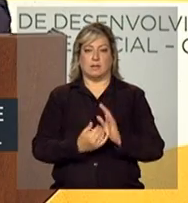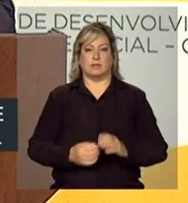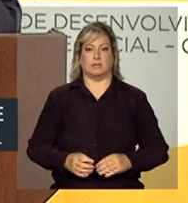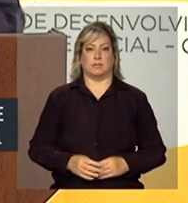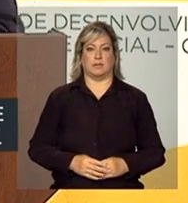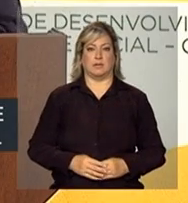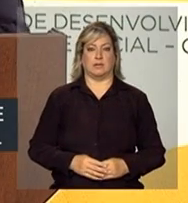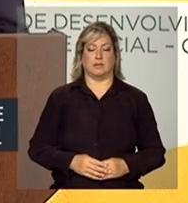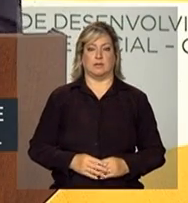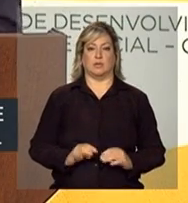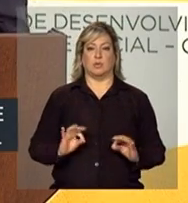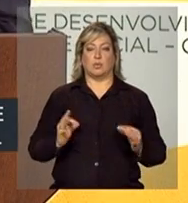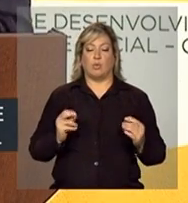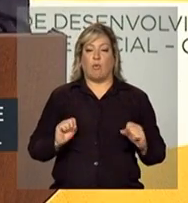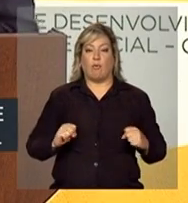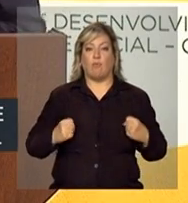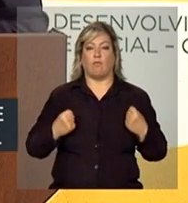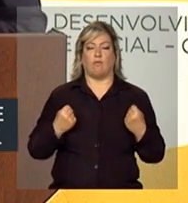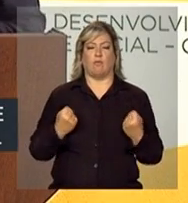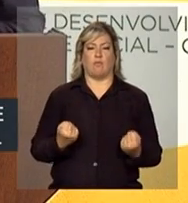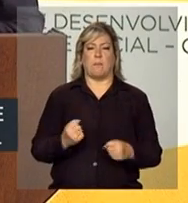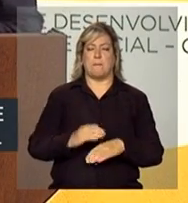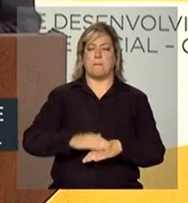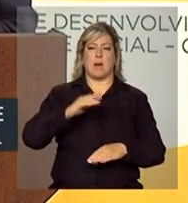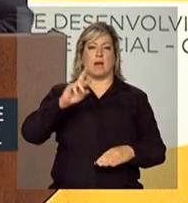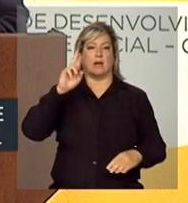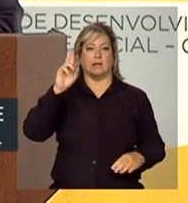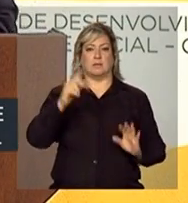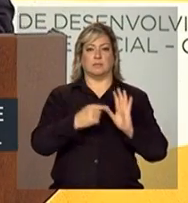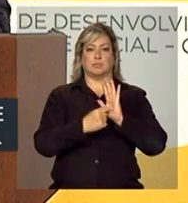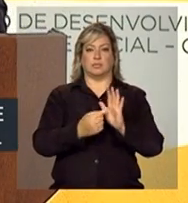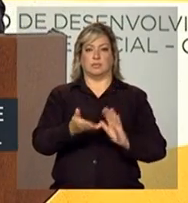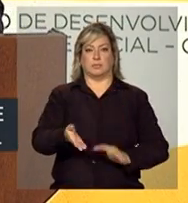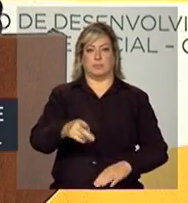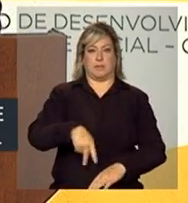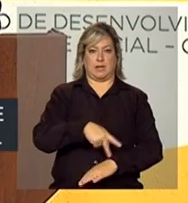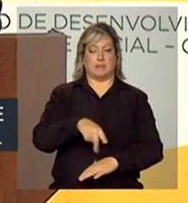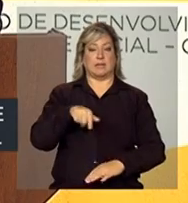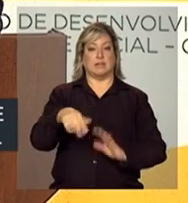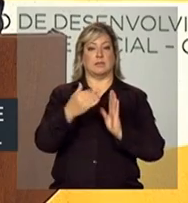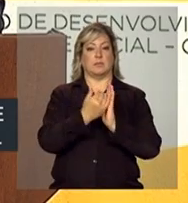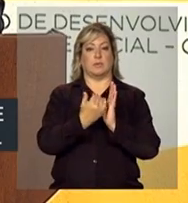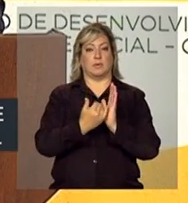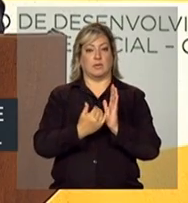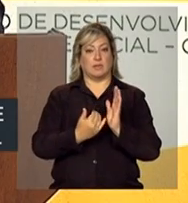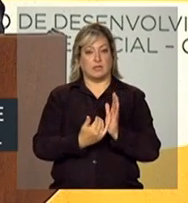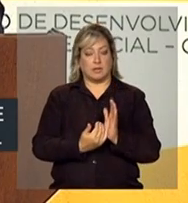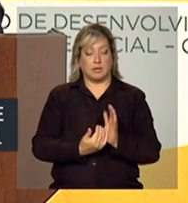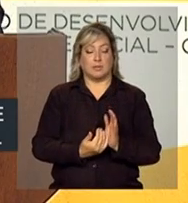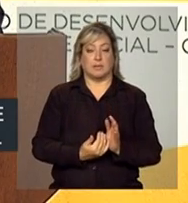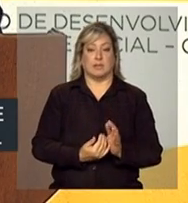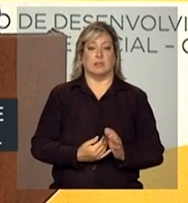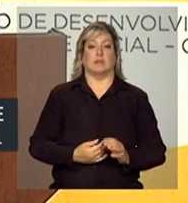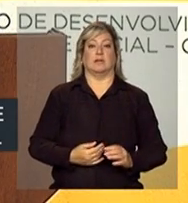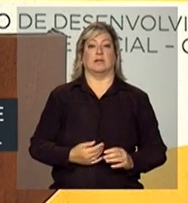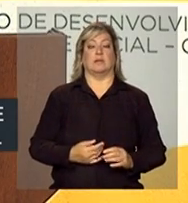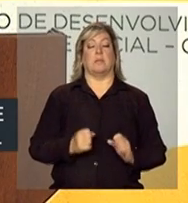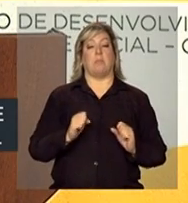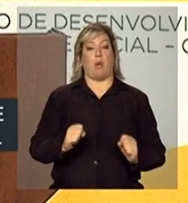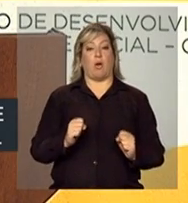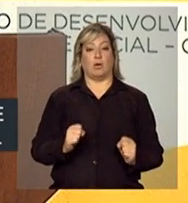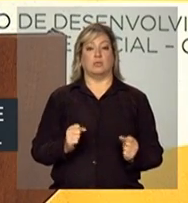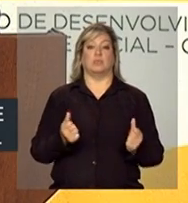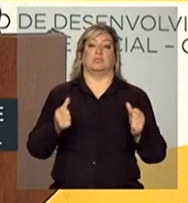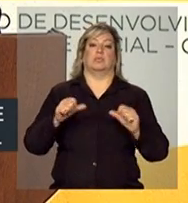as forças mais representativas do país, o programa tende a não ser bem sucedido.